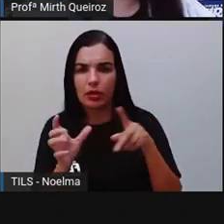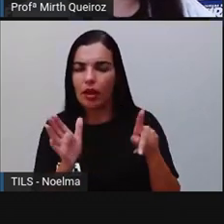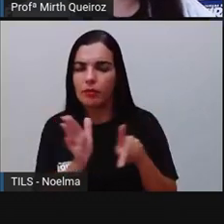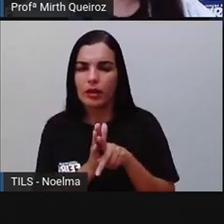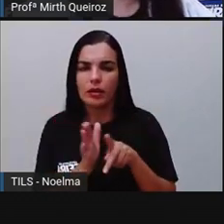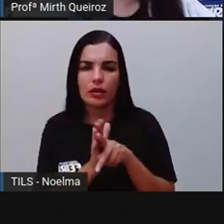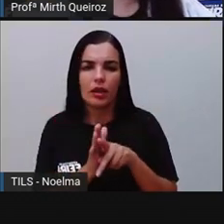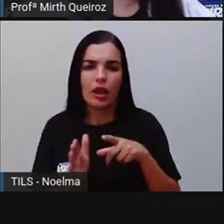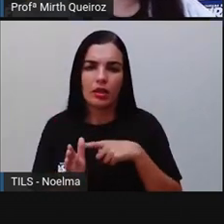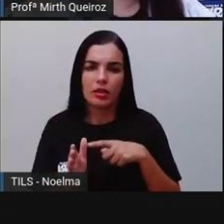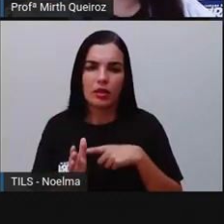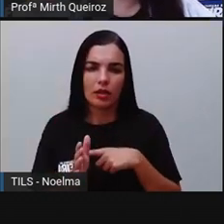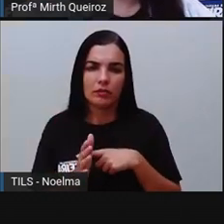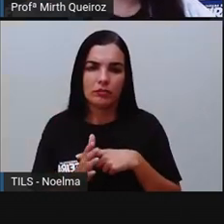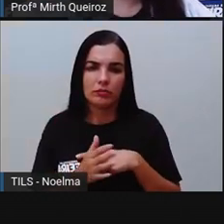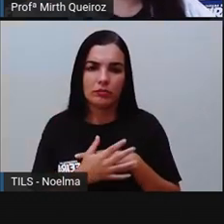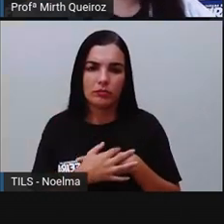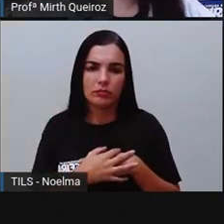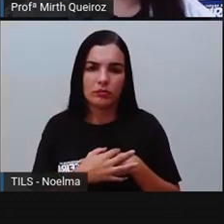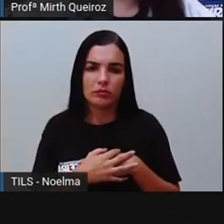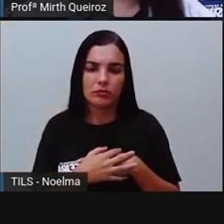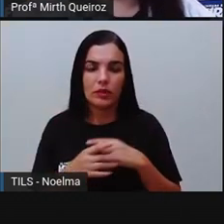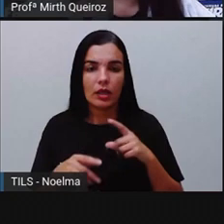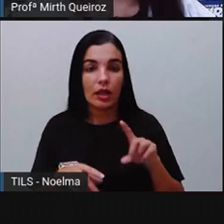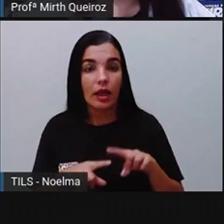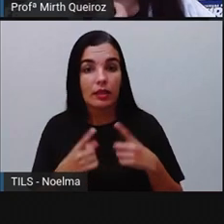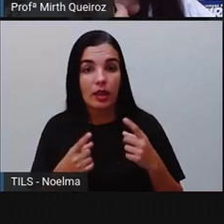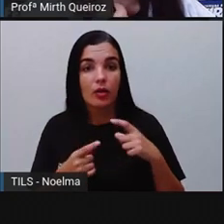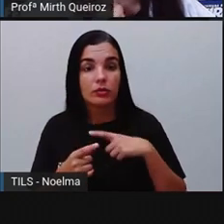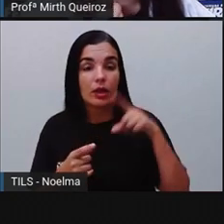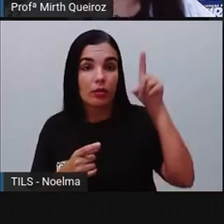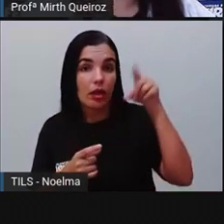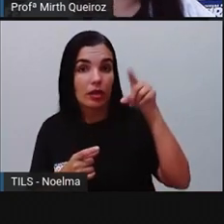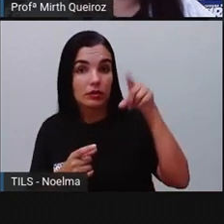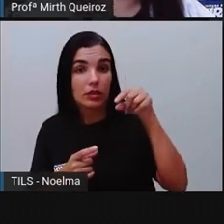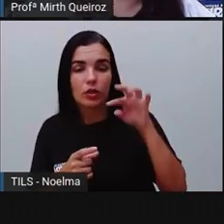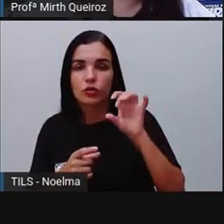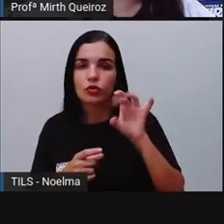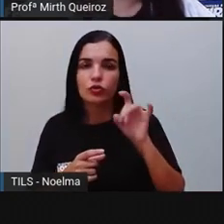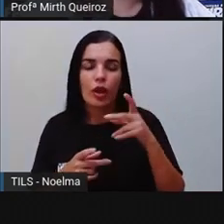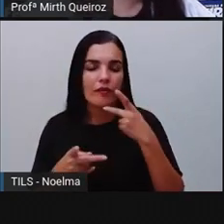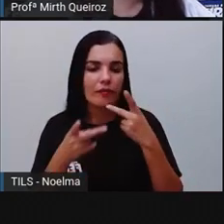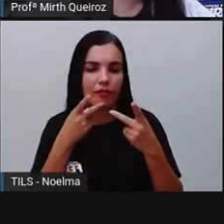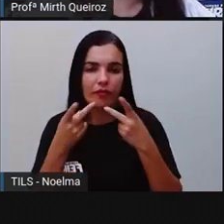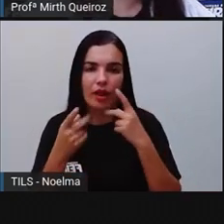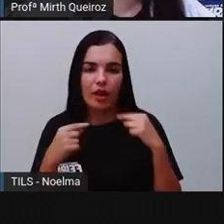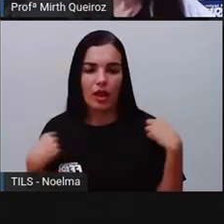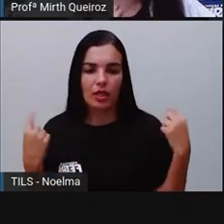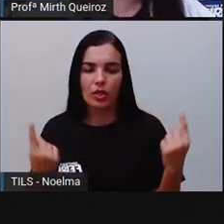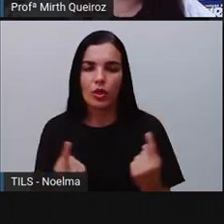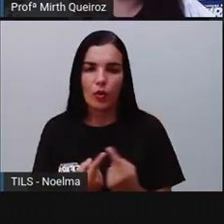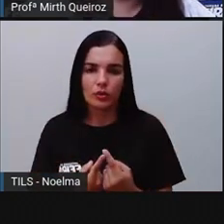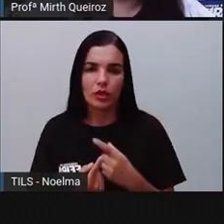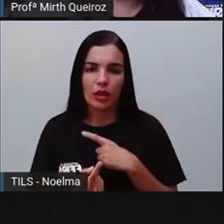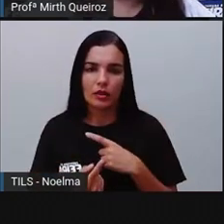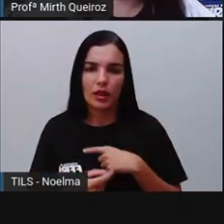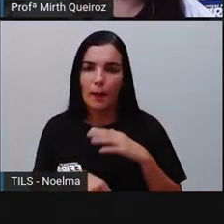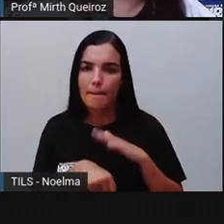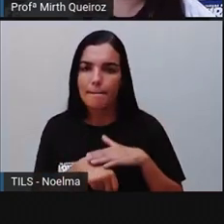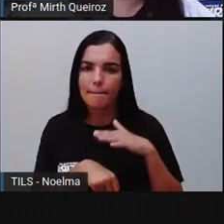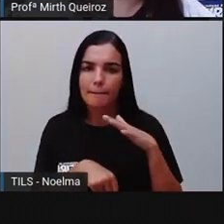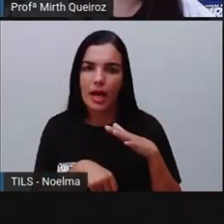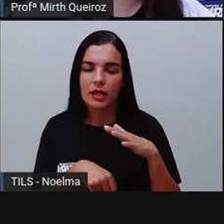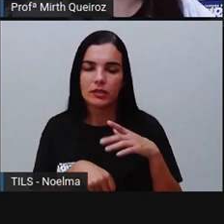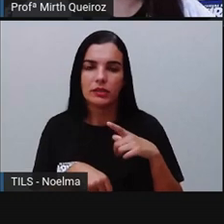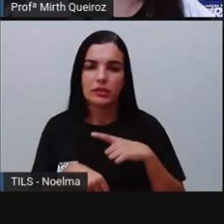acento gráfico. Só quando a gente fala de acento tônico, é em relação à nossa fala, né? O que dá maior ênfase à